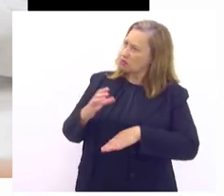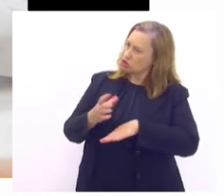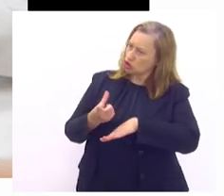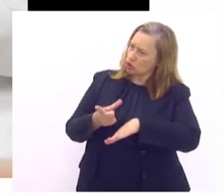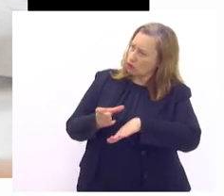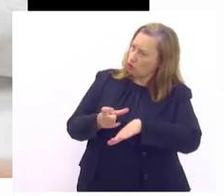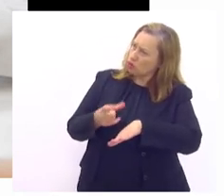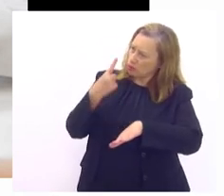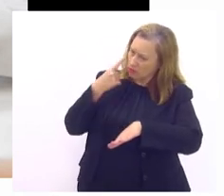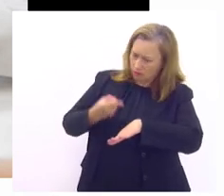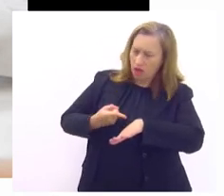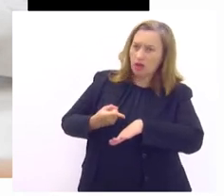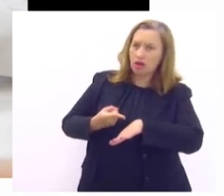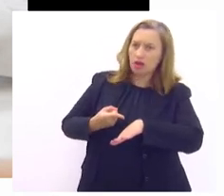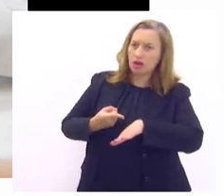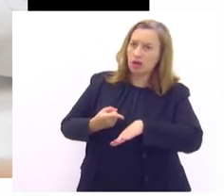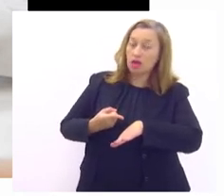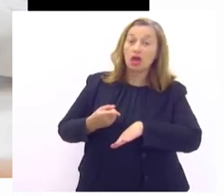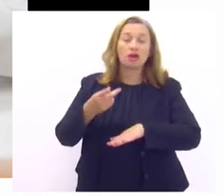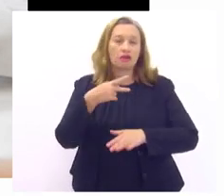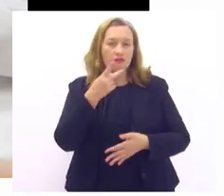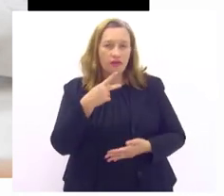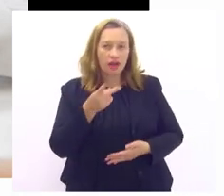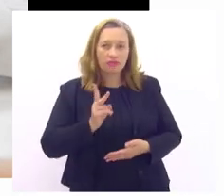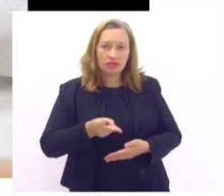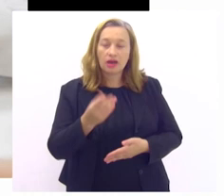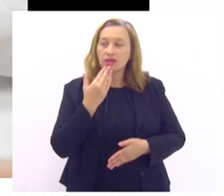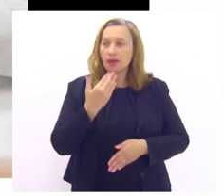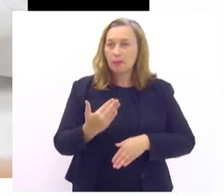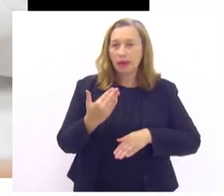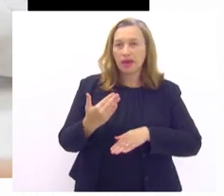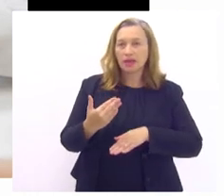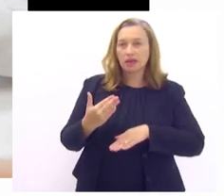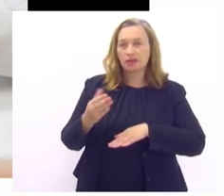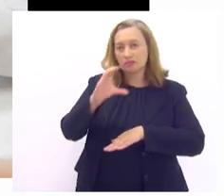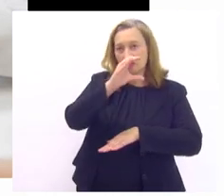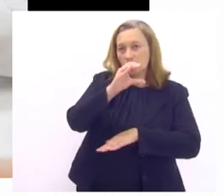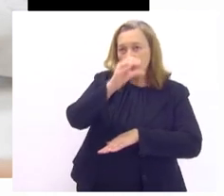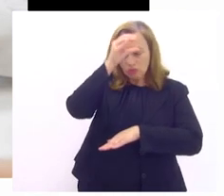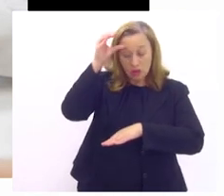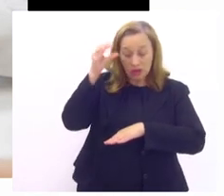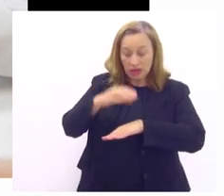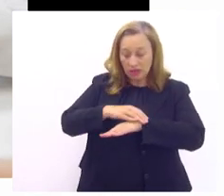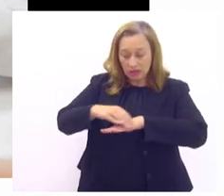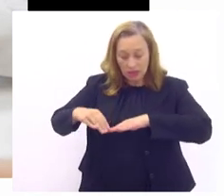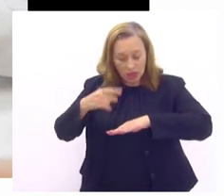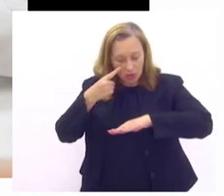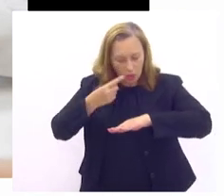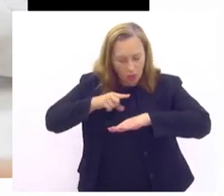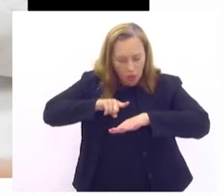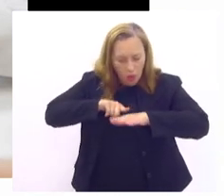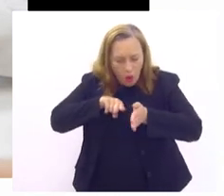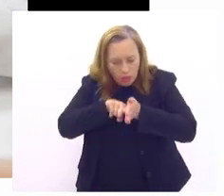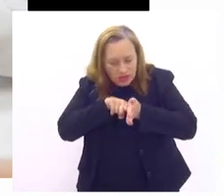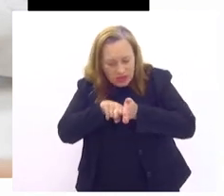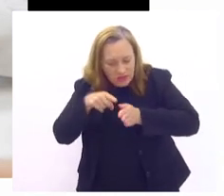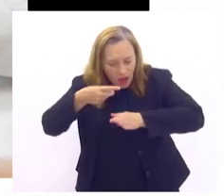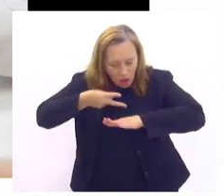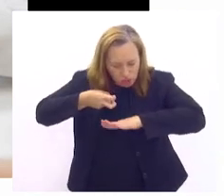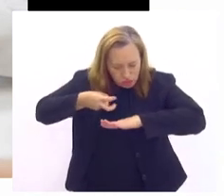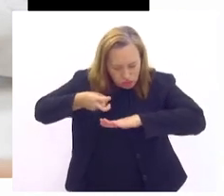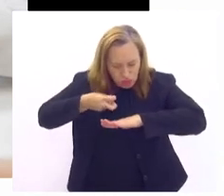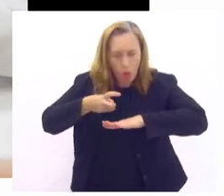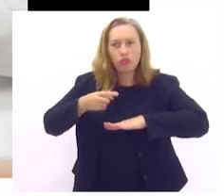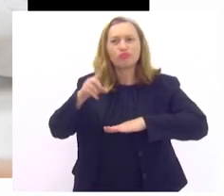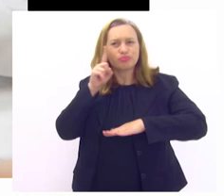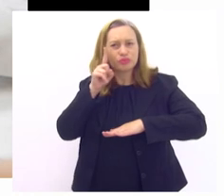você ver porque uma coisa que a gente fala a gente pede para o paciente examinar os seus pés todos os dias mas muitas das